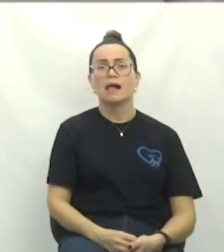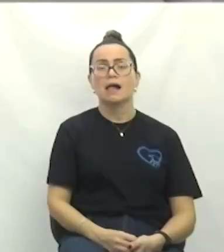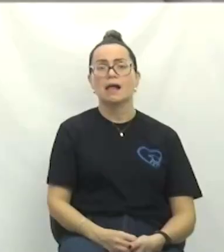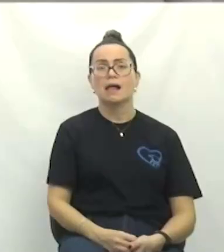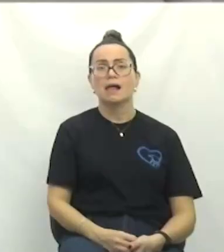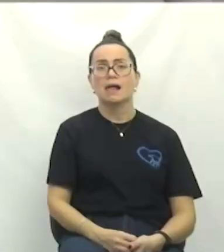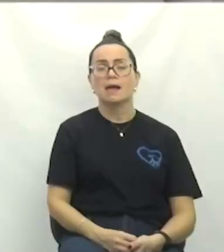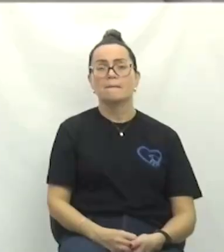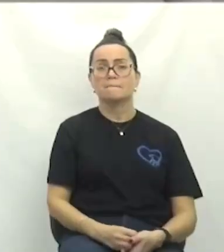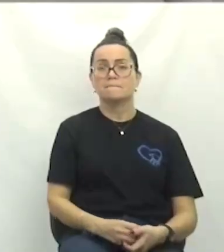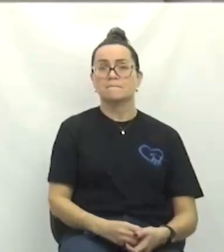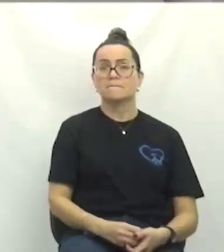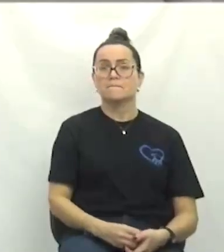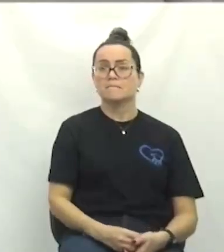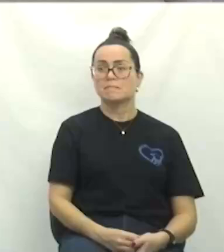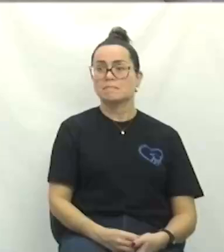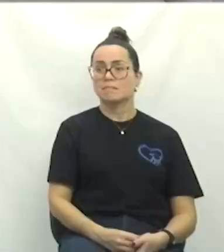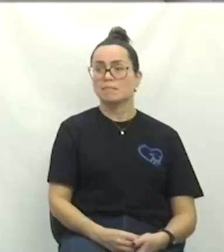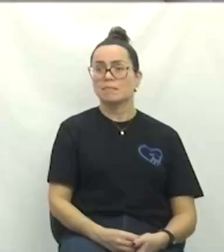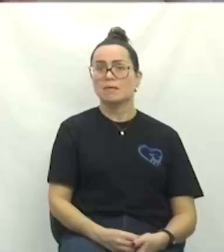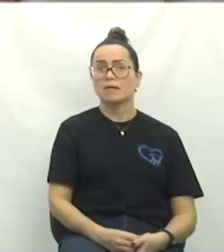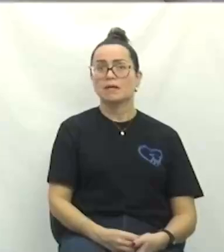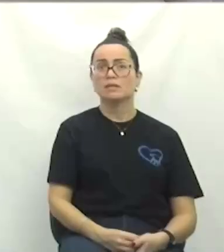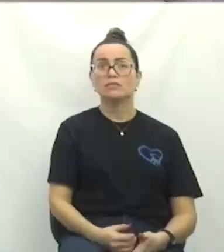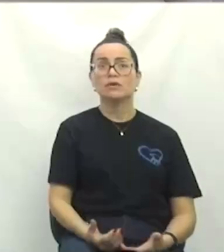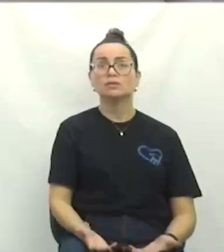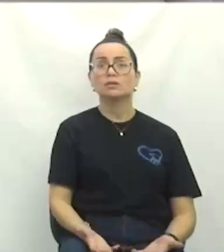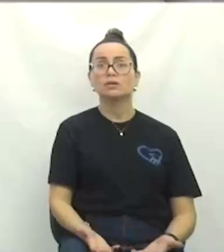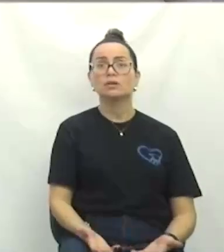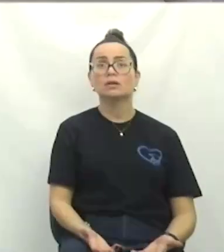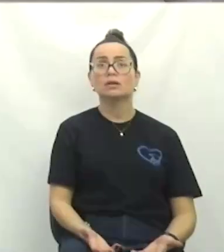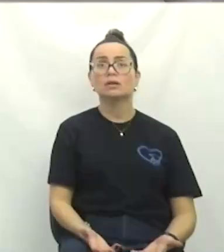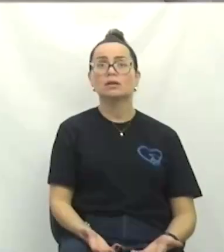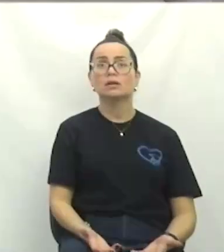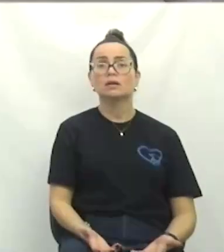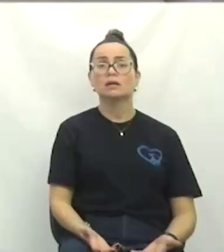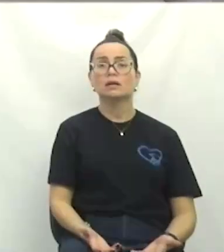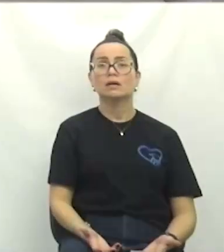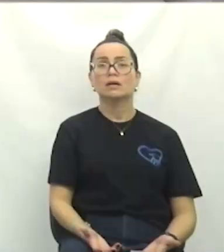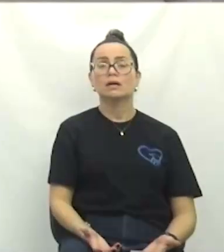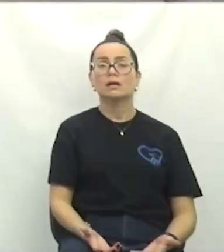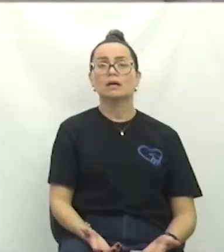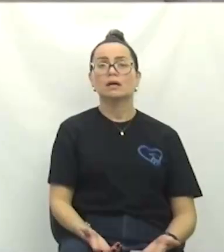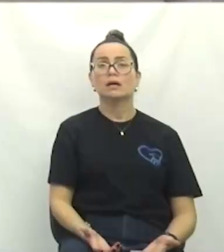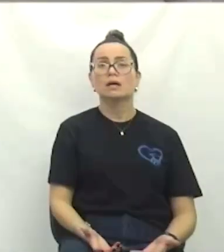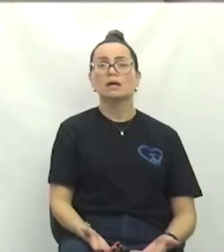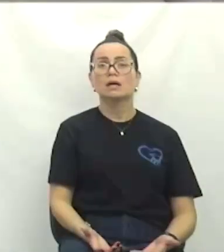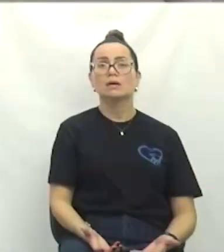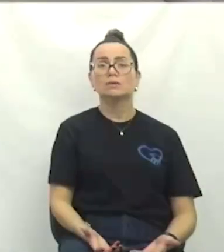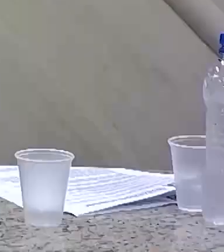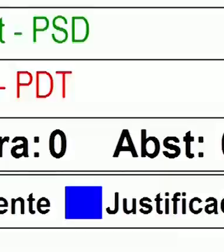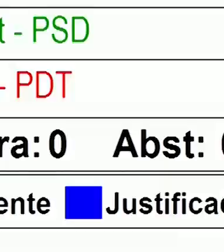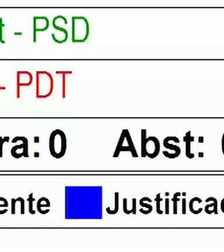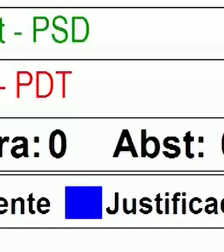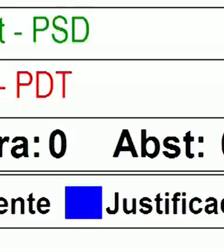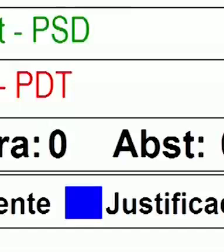passamos para a ordem do dia. Solicito aos senhores vereadores que façam a conformação do corte.